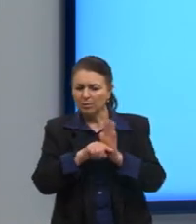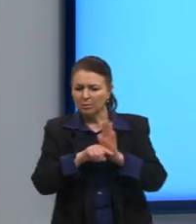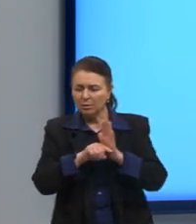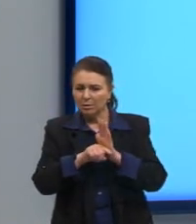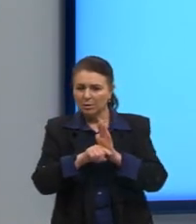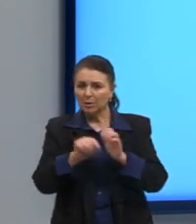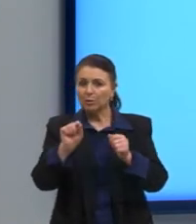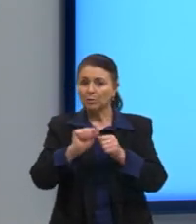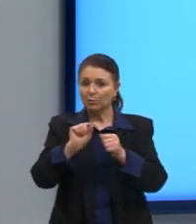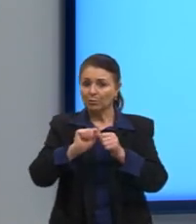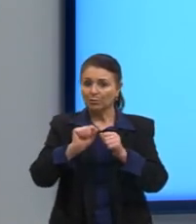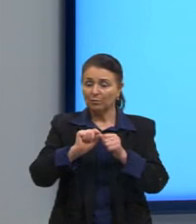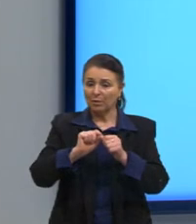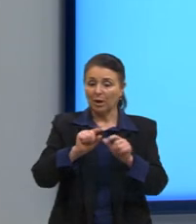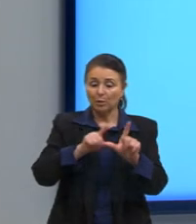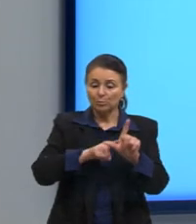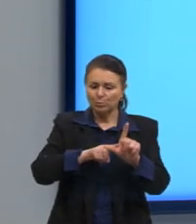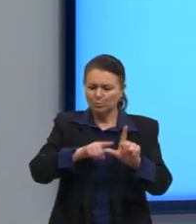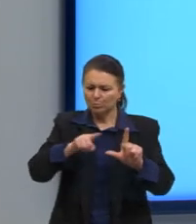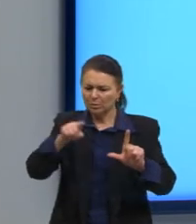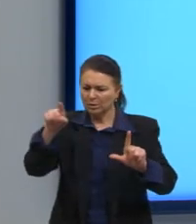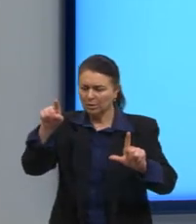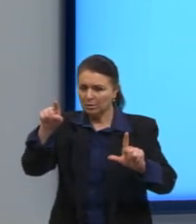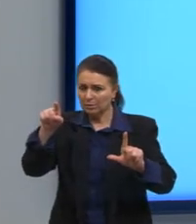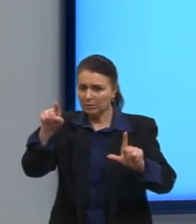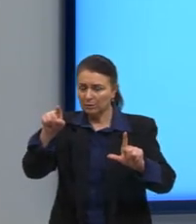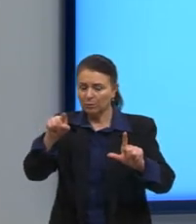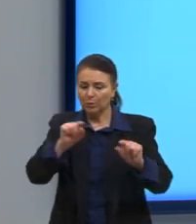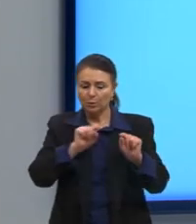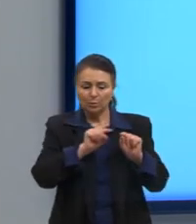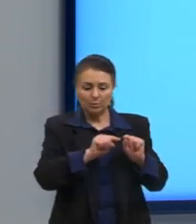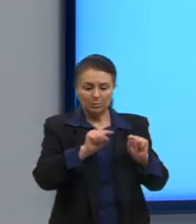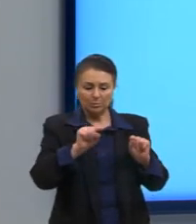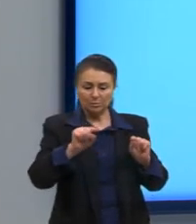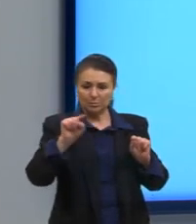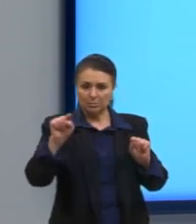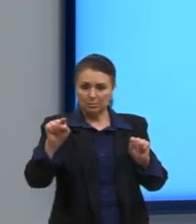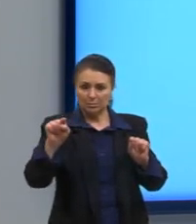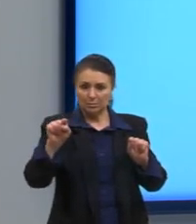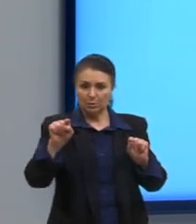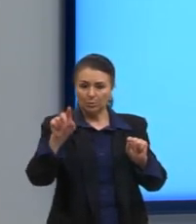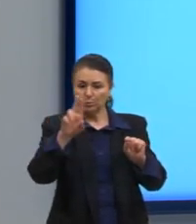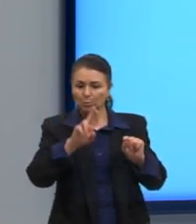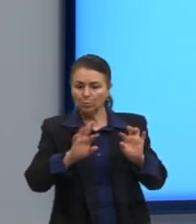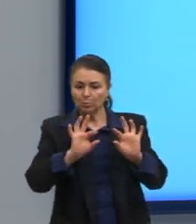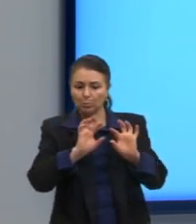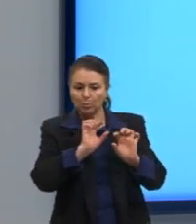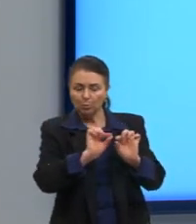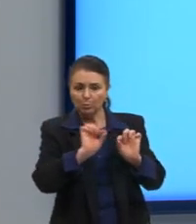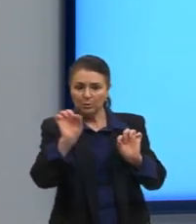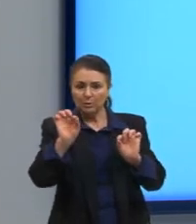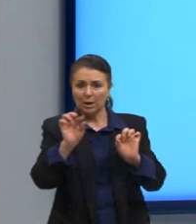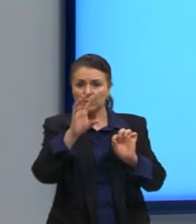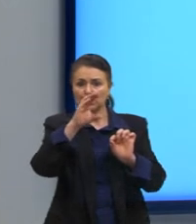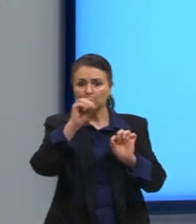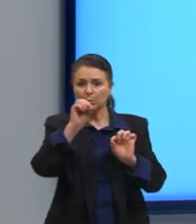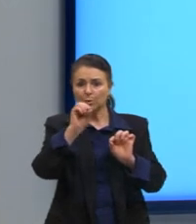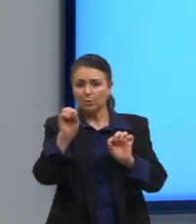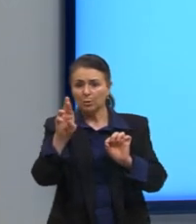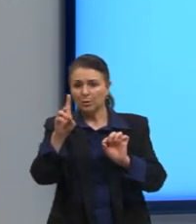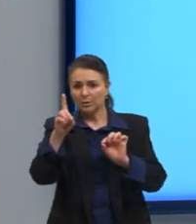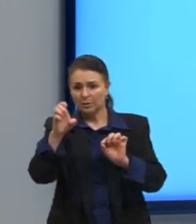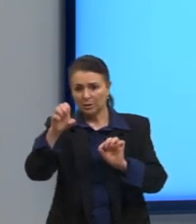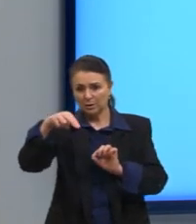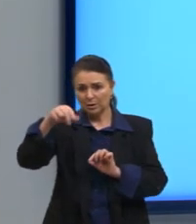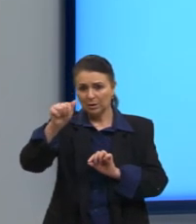gráfica, né? Determinando os pontos de acordo com as coordenadas deles, e ver, então, se eles pertencem à mesma